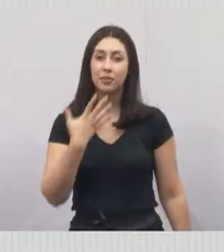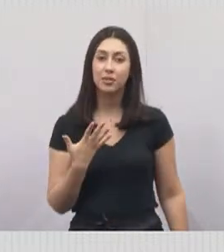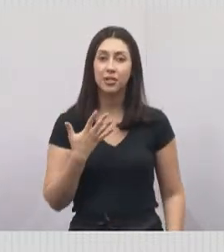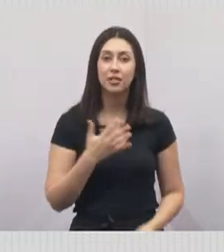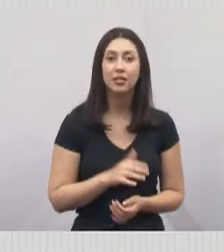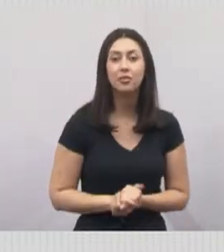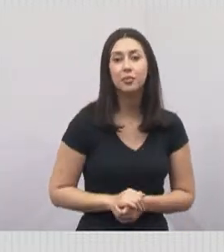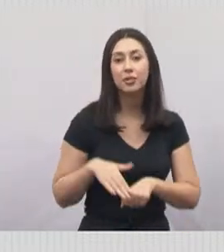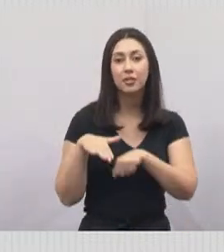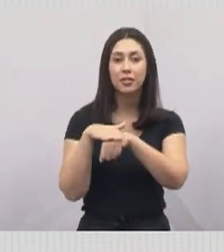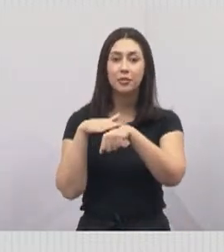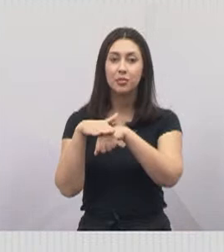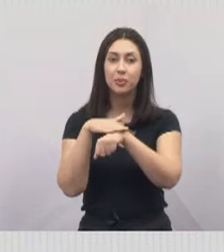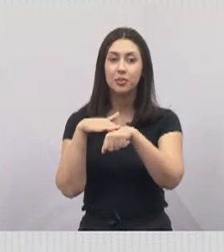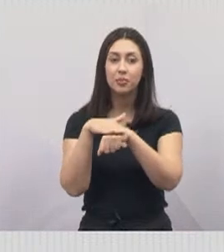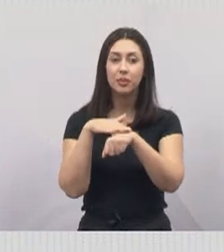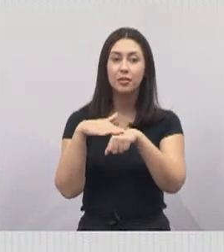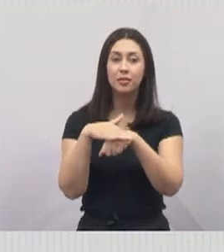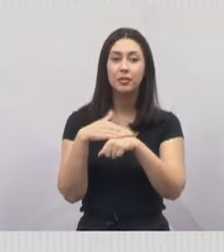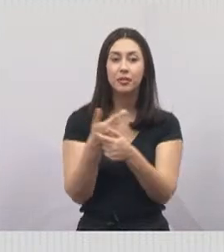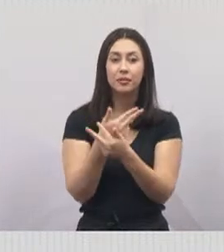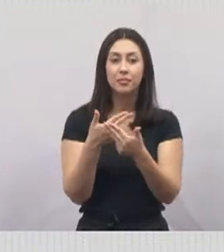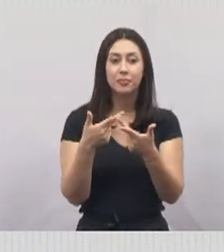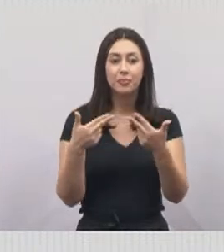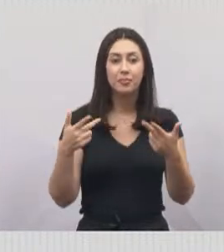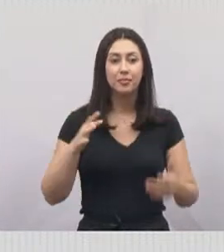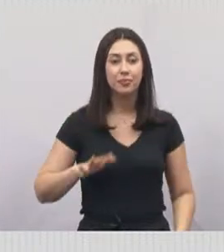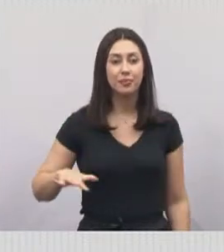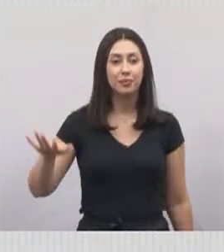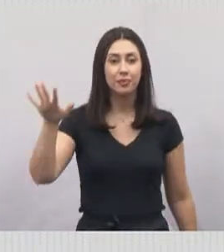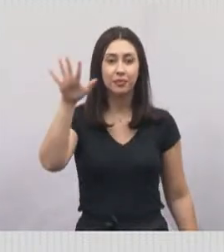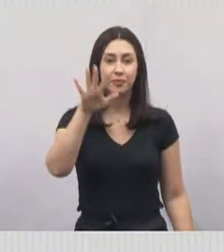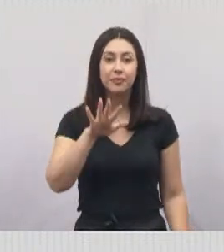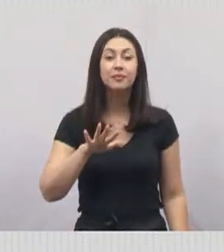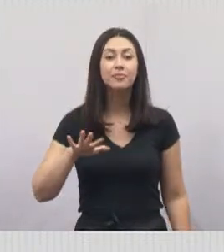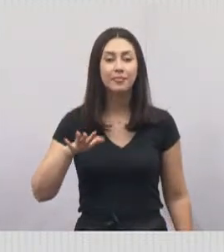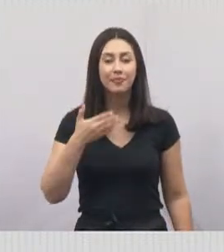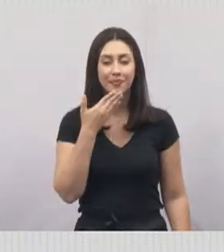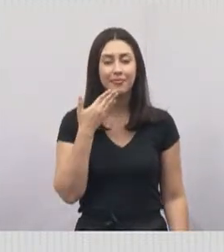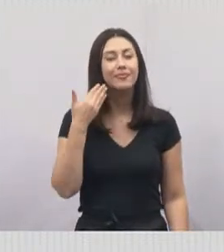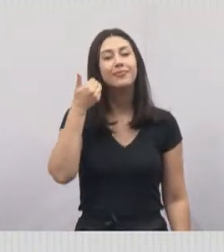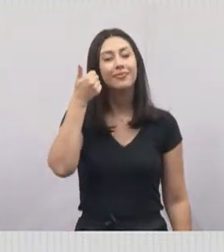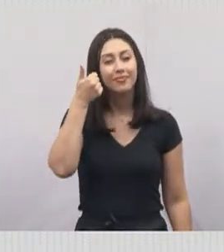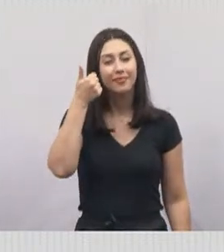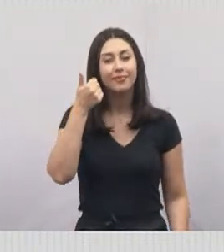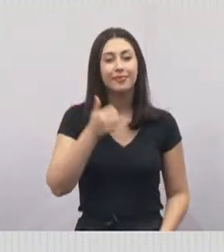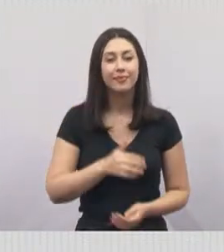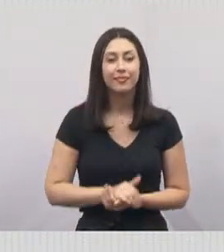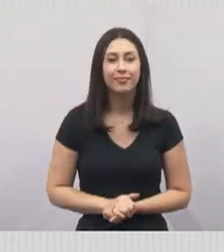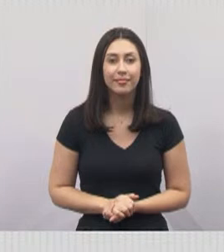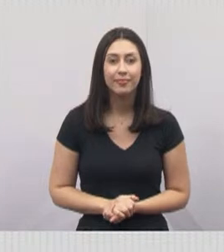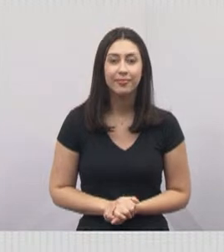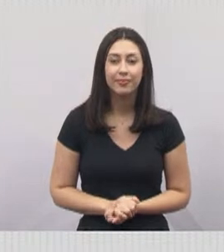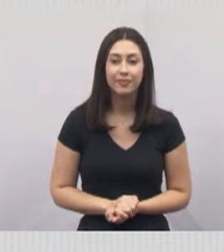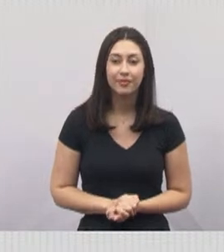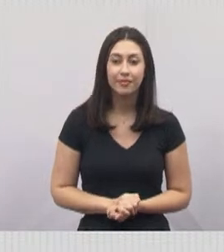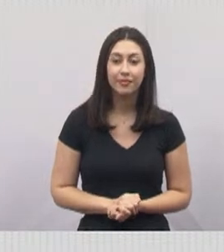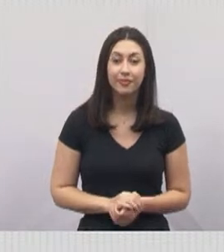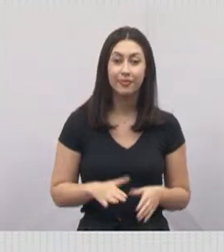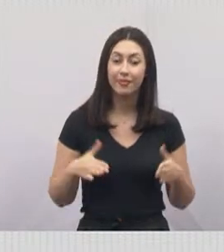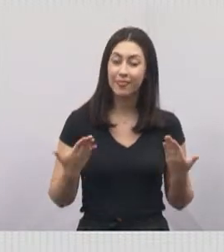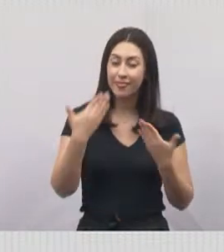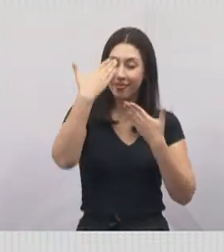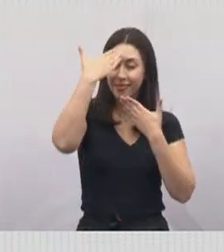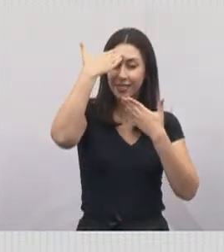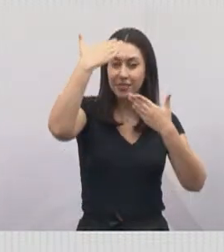conversamos sobre as necessidades da região e as possíveis melhorias para auxiliar os nossos alunos. Então,